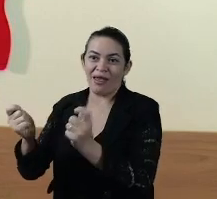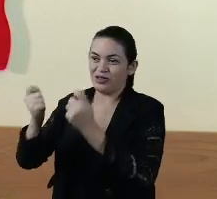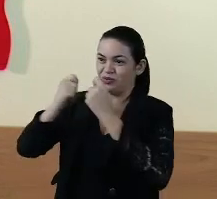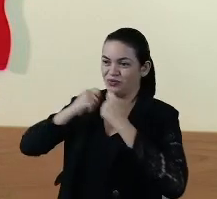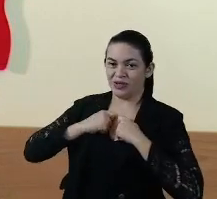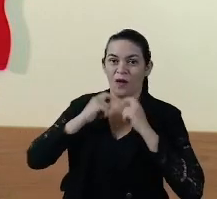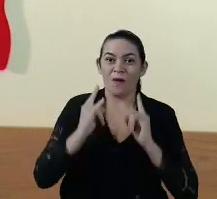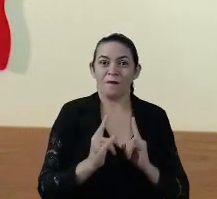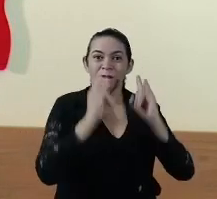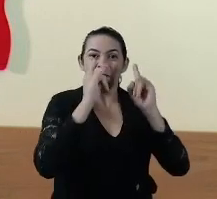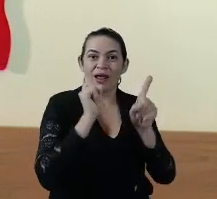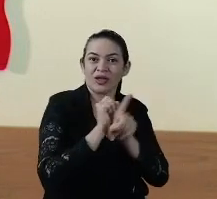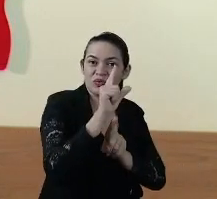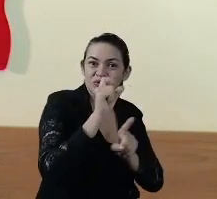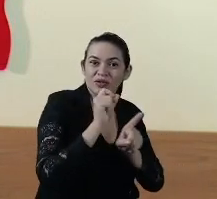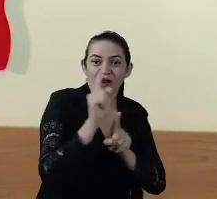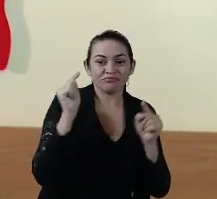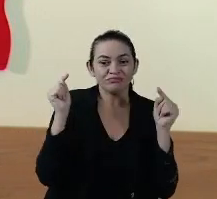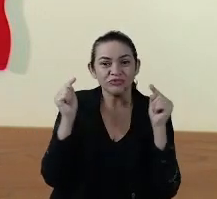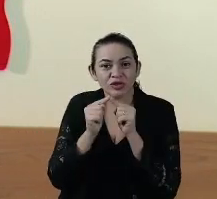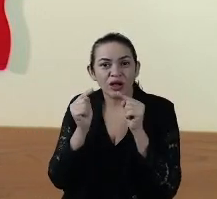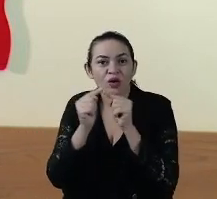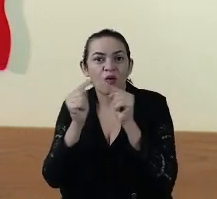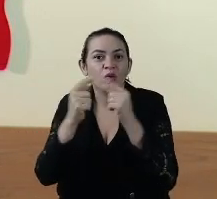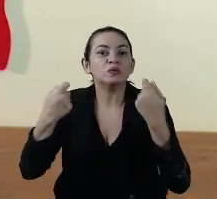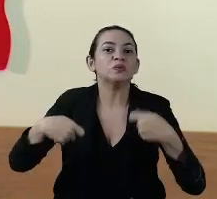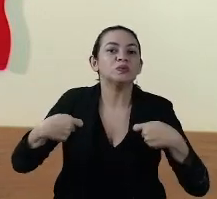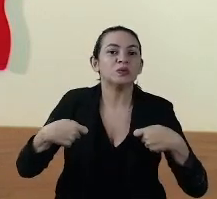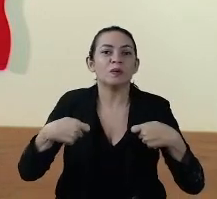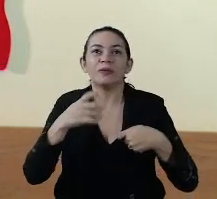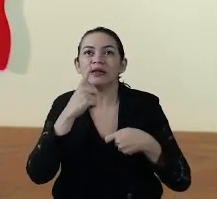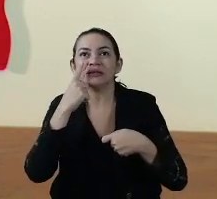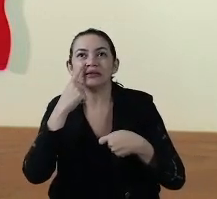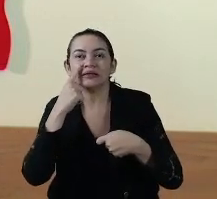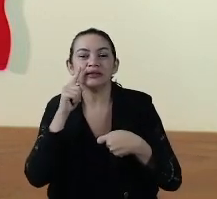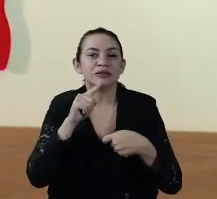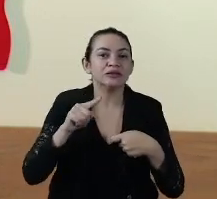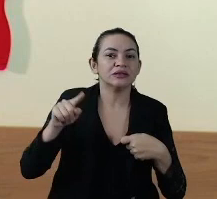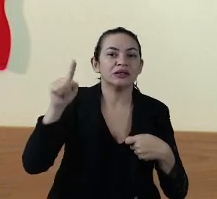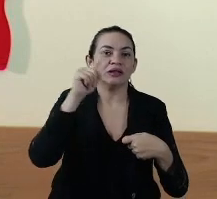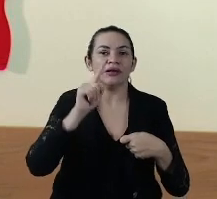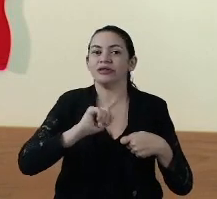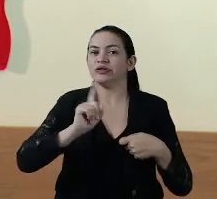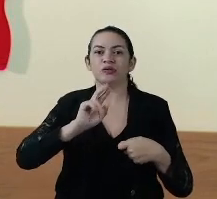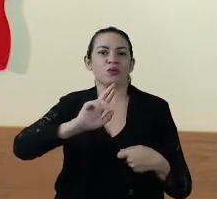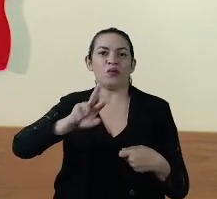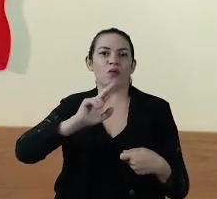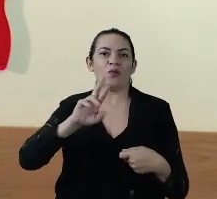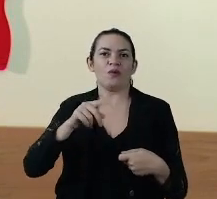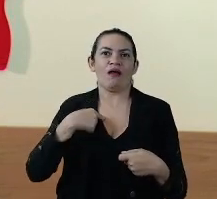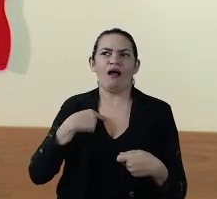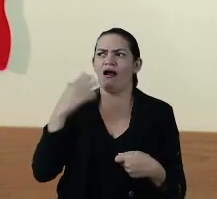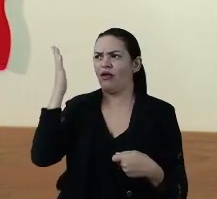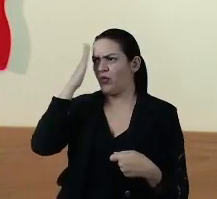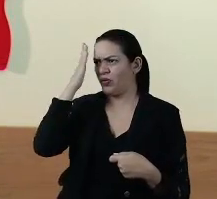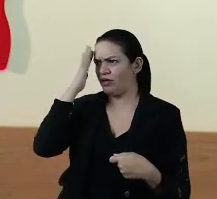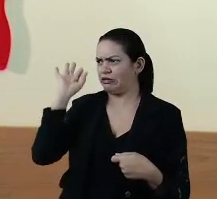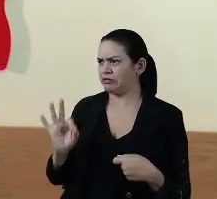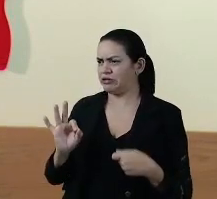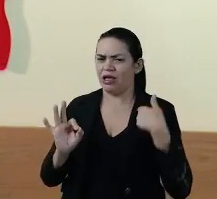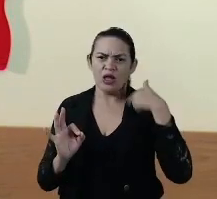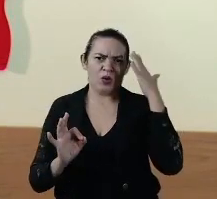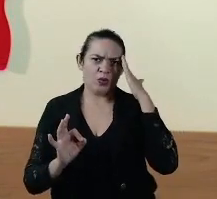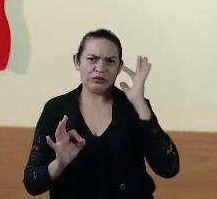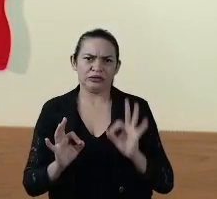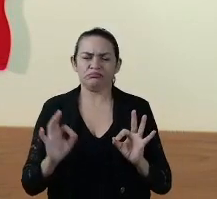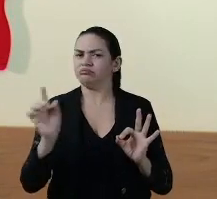nós estamos alugando, de acordo com as necessidades, que não são suscetíveis de previsão exata.